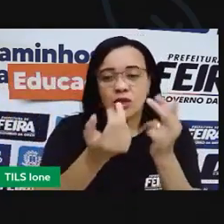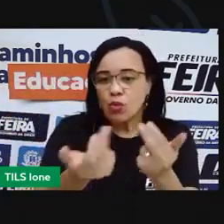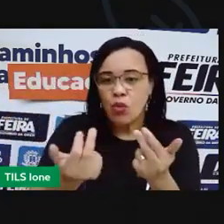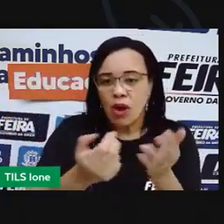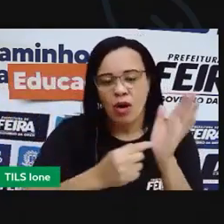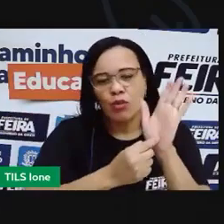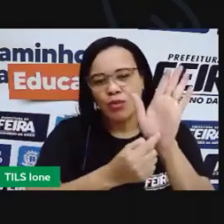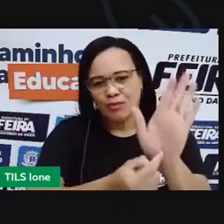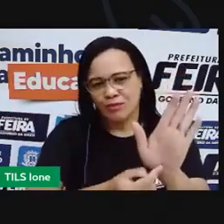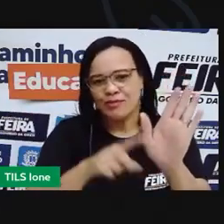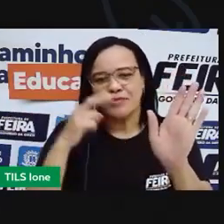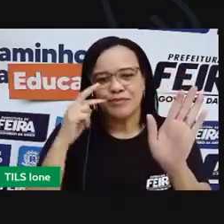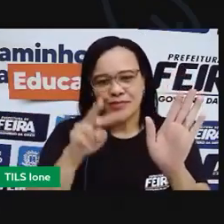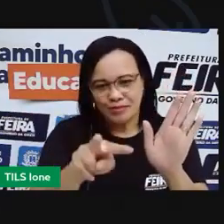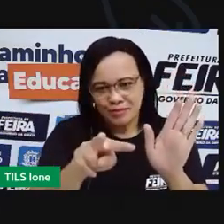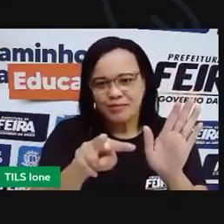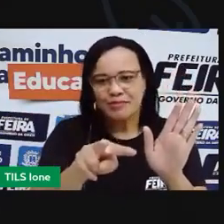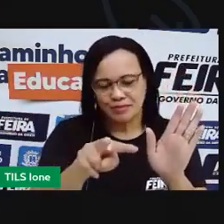está vendo?